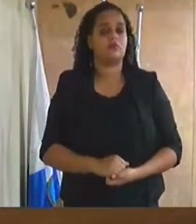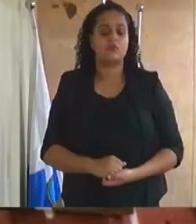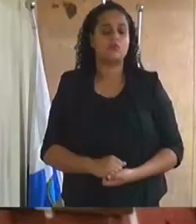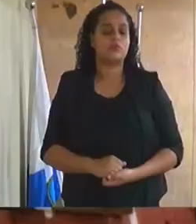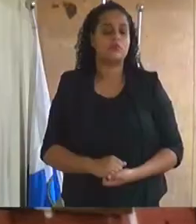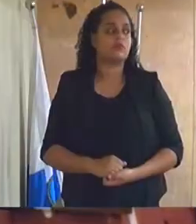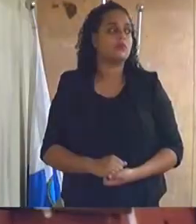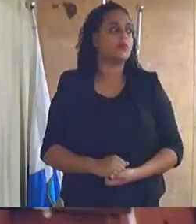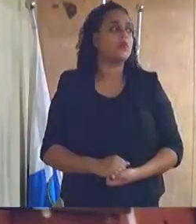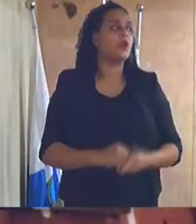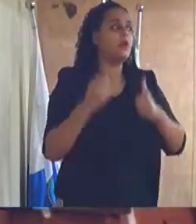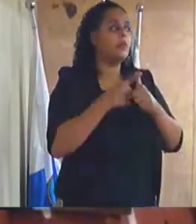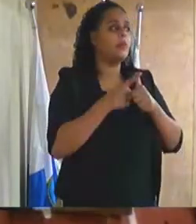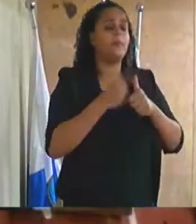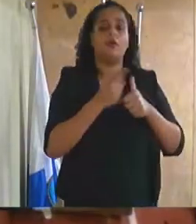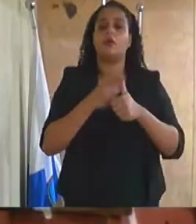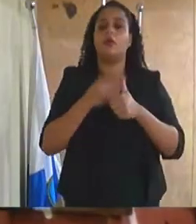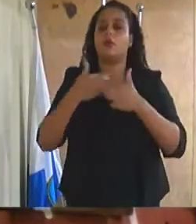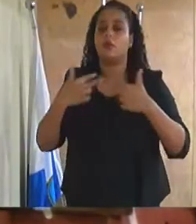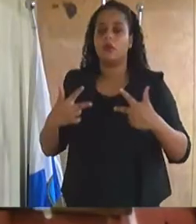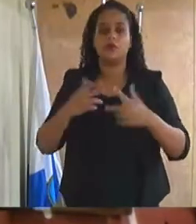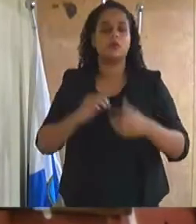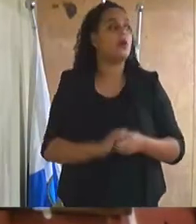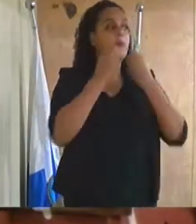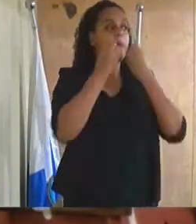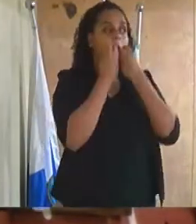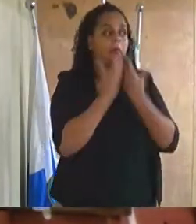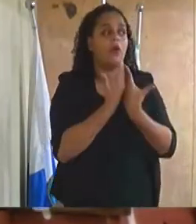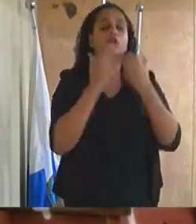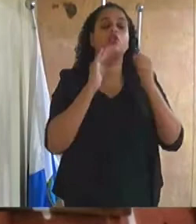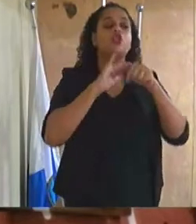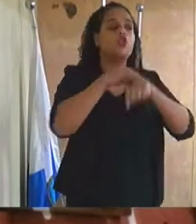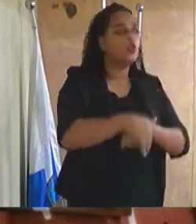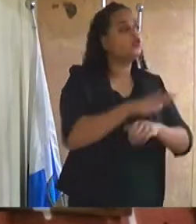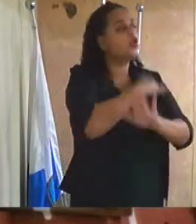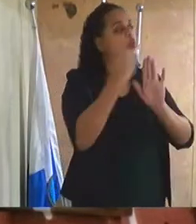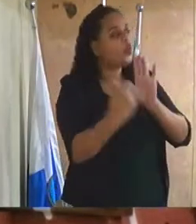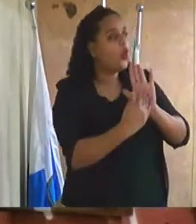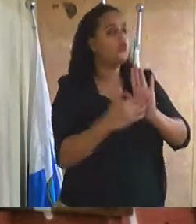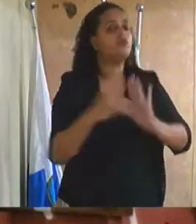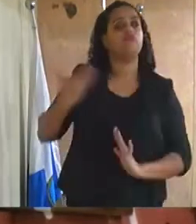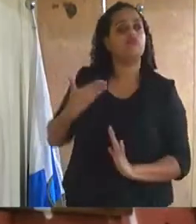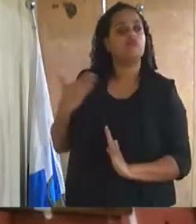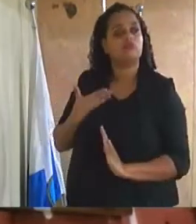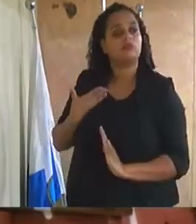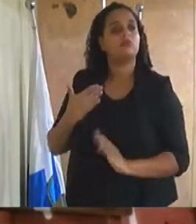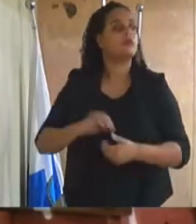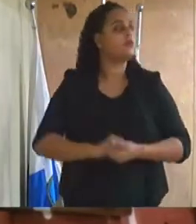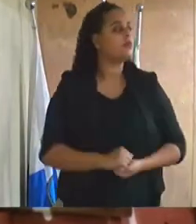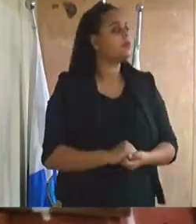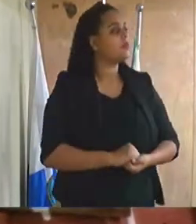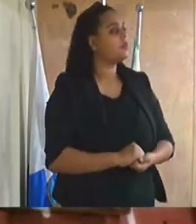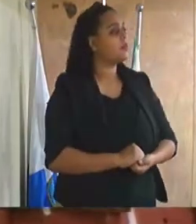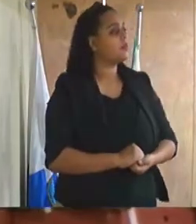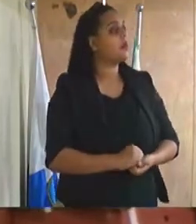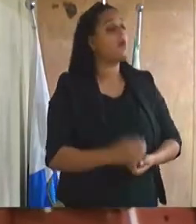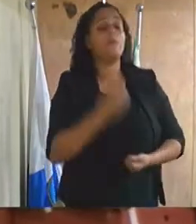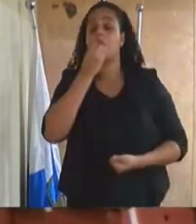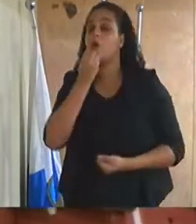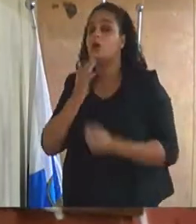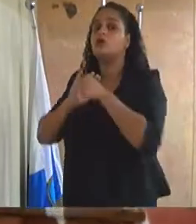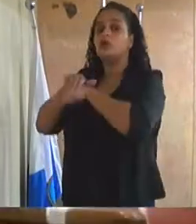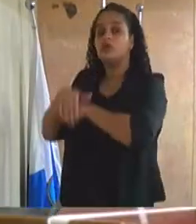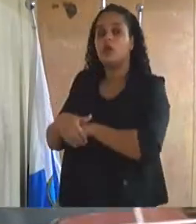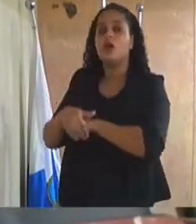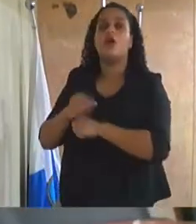Primeiramente, queria dar uma boa noite a todos os colegas, ao... queria dar uma boa noite também ao